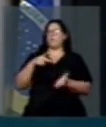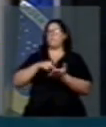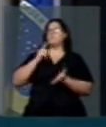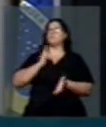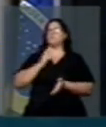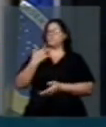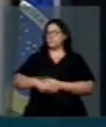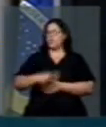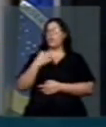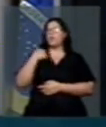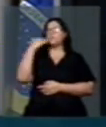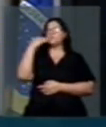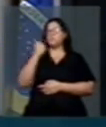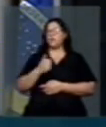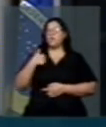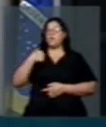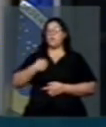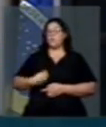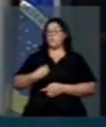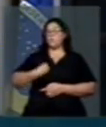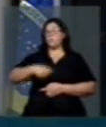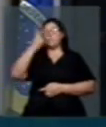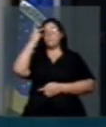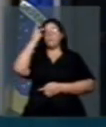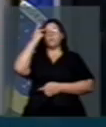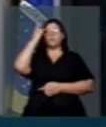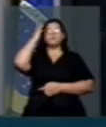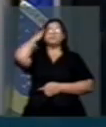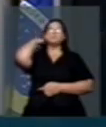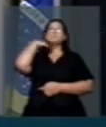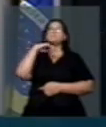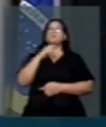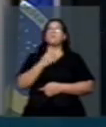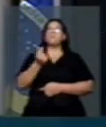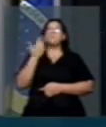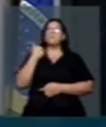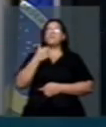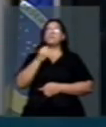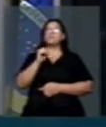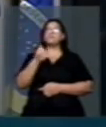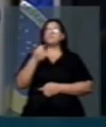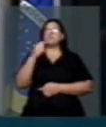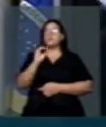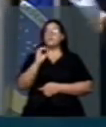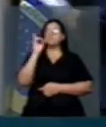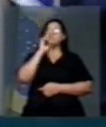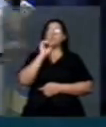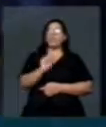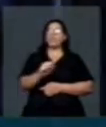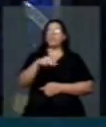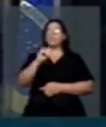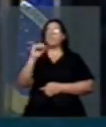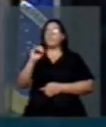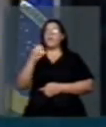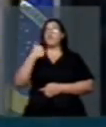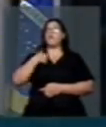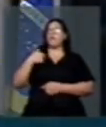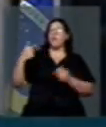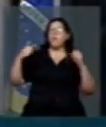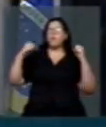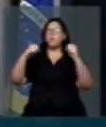Eu sou de Eldorado Paulista Vaz do Ribeira. Em 1970, no dia 8 de maio, eu estava em Praça Pública,